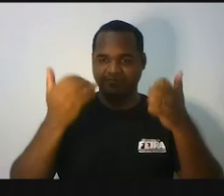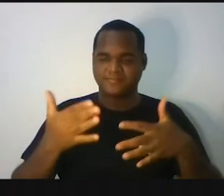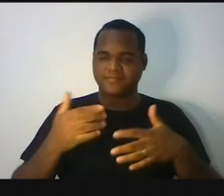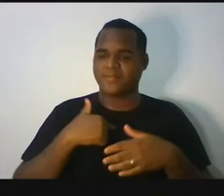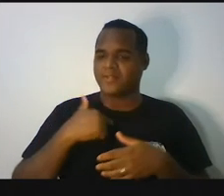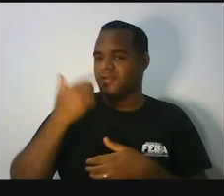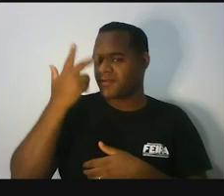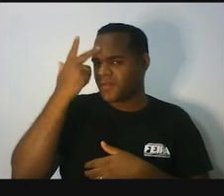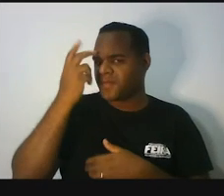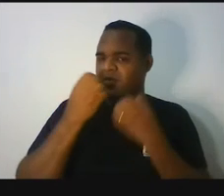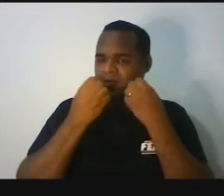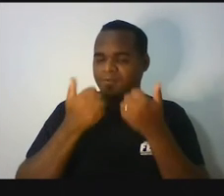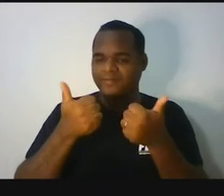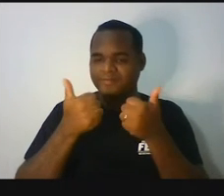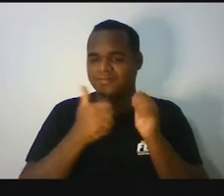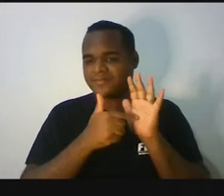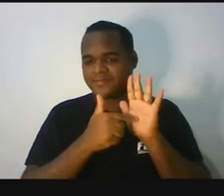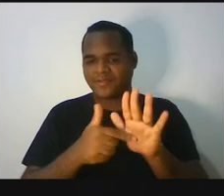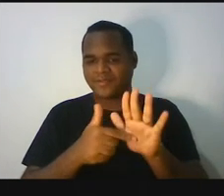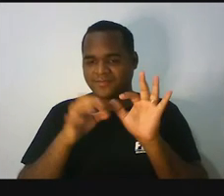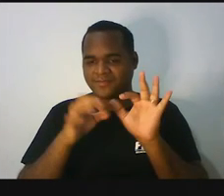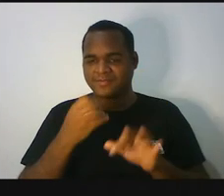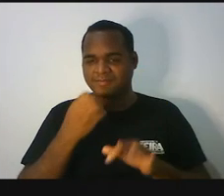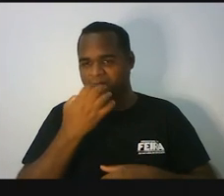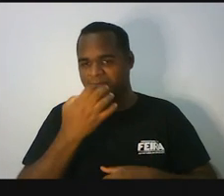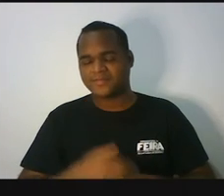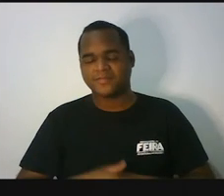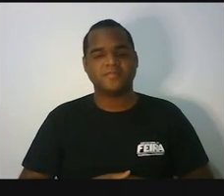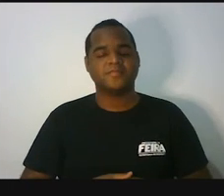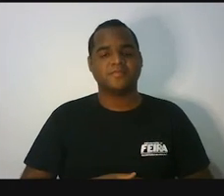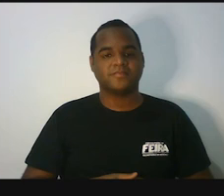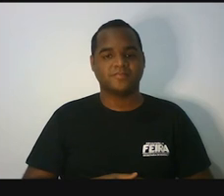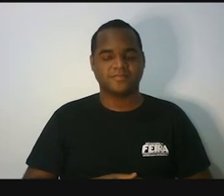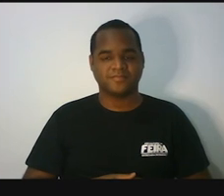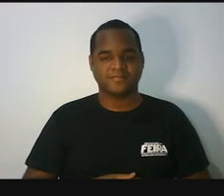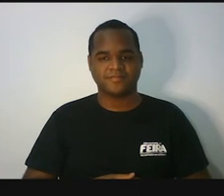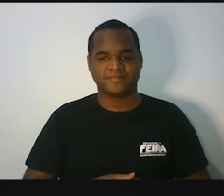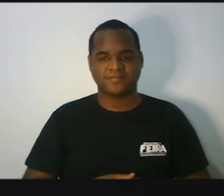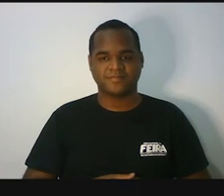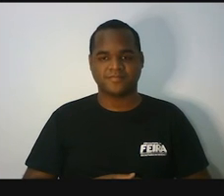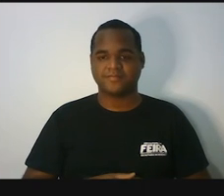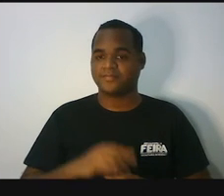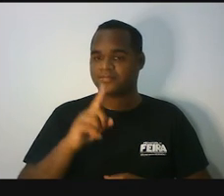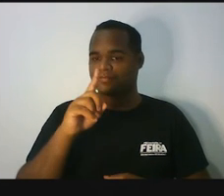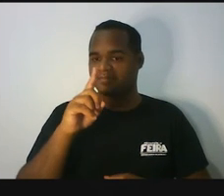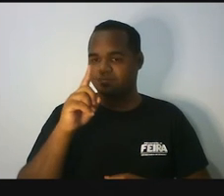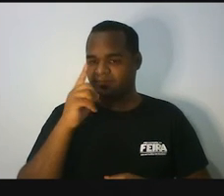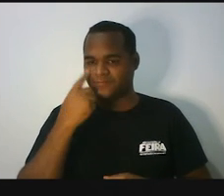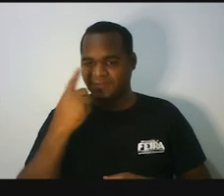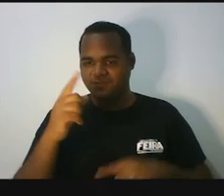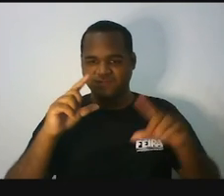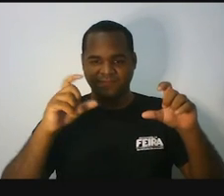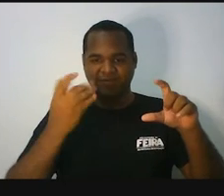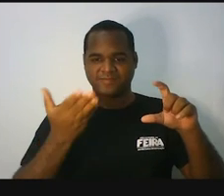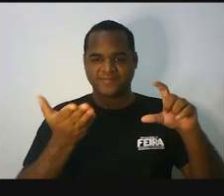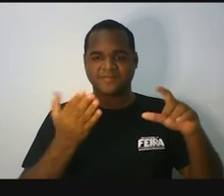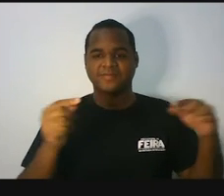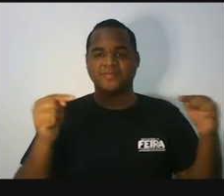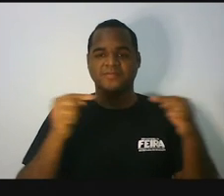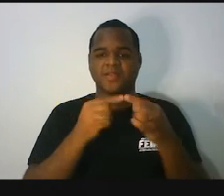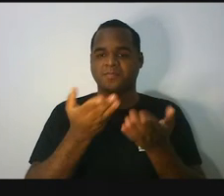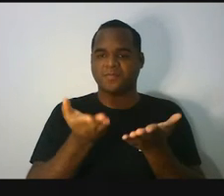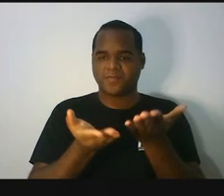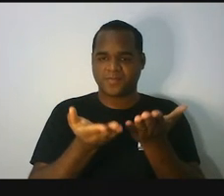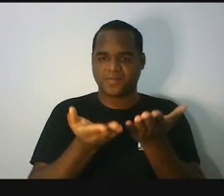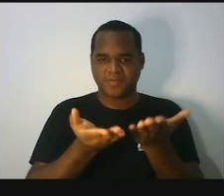bacana olha só a gente tem uma imagem de uma balança certo? Na